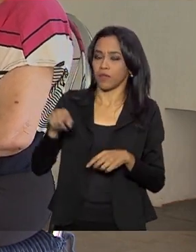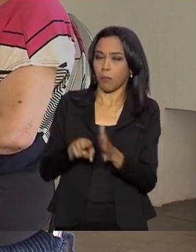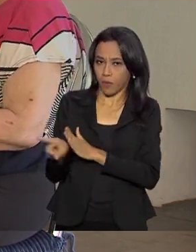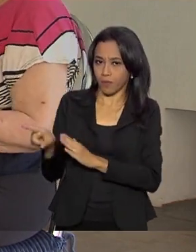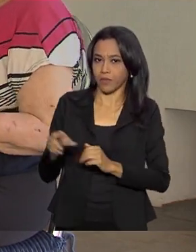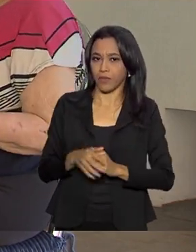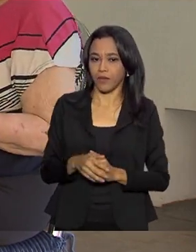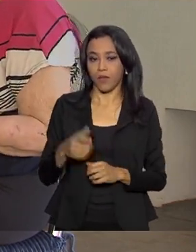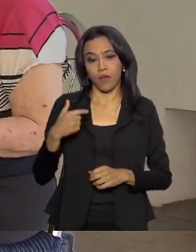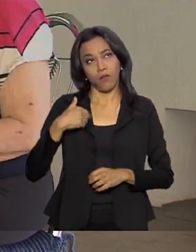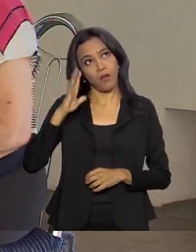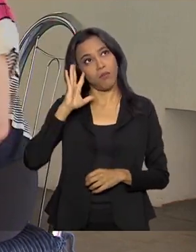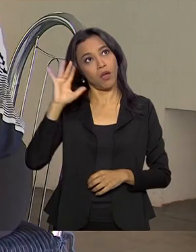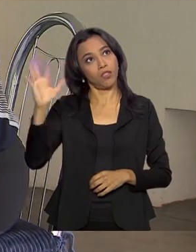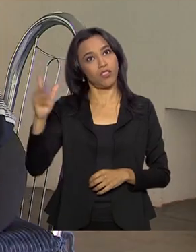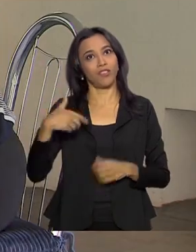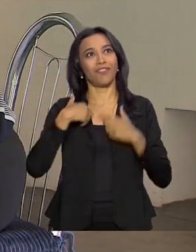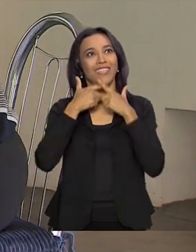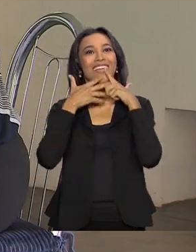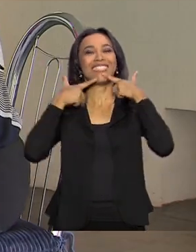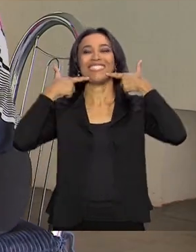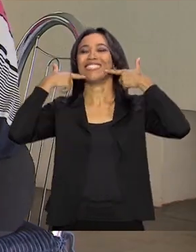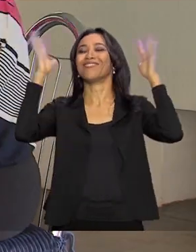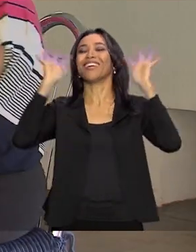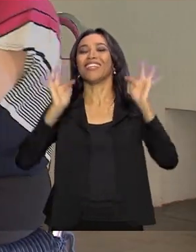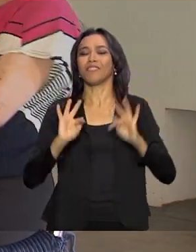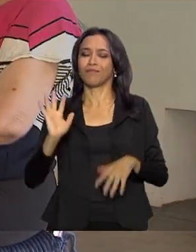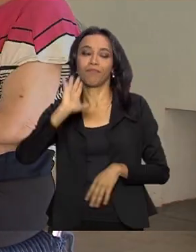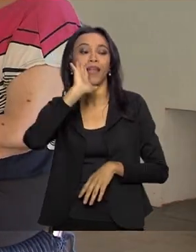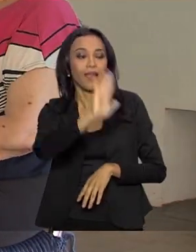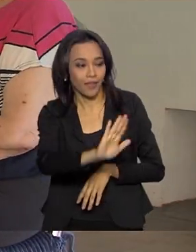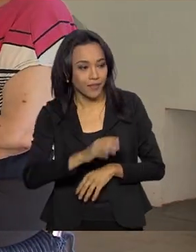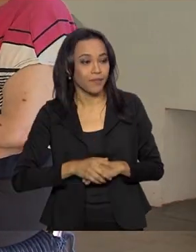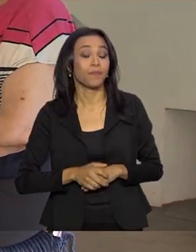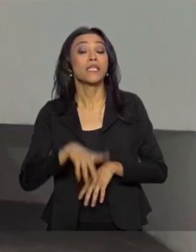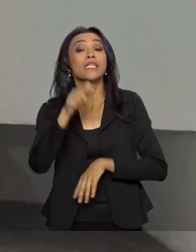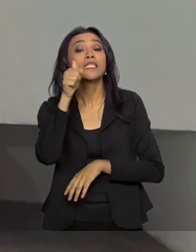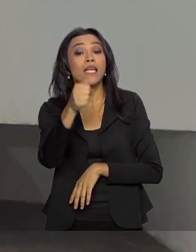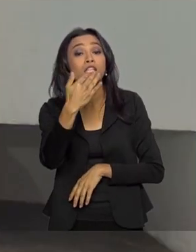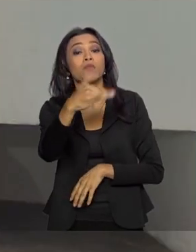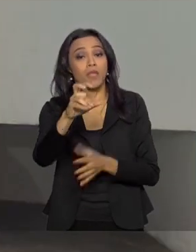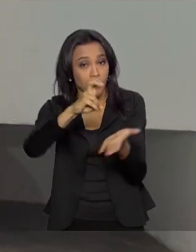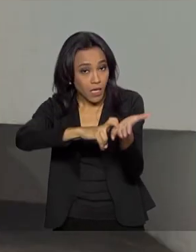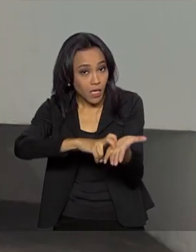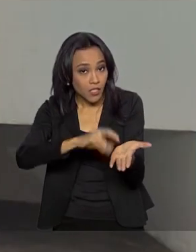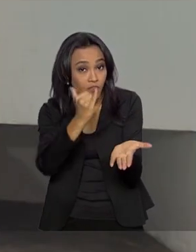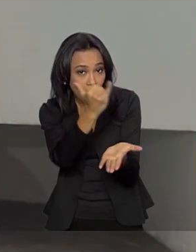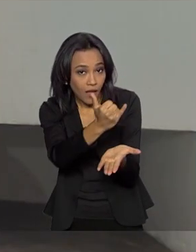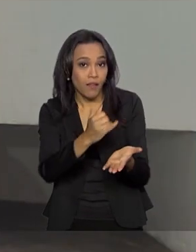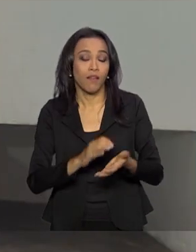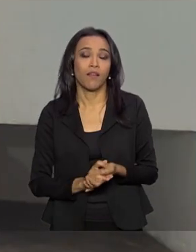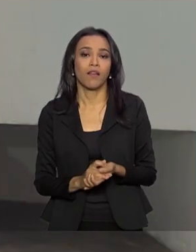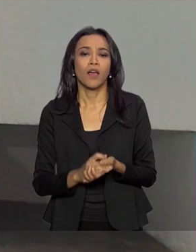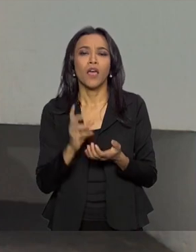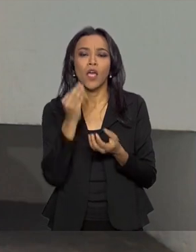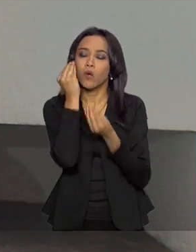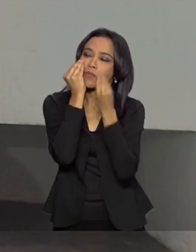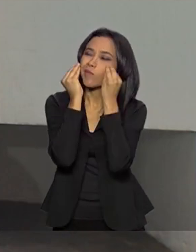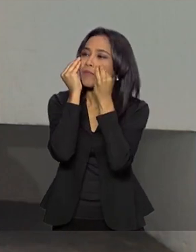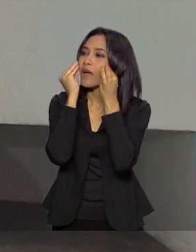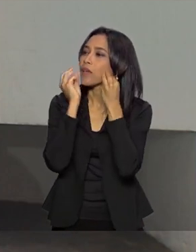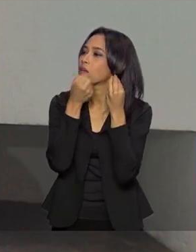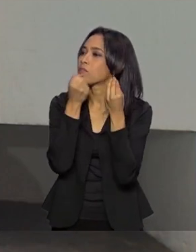eu imagino que você já acorda e feliz. Deixa eu te contar, sete e meia da manhã, fazendo a maquiagem,